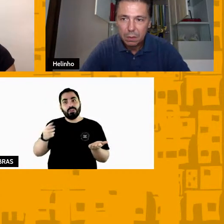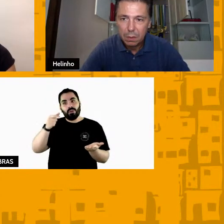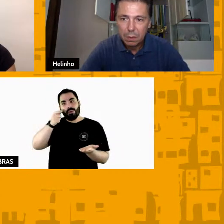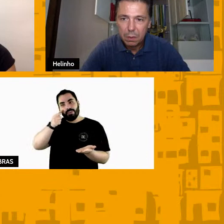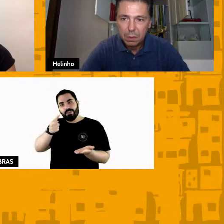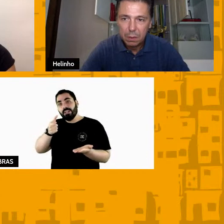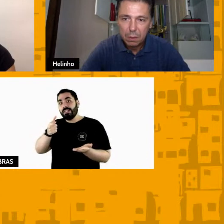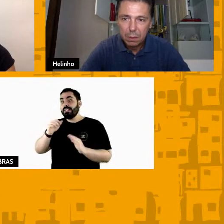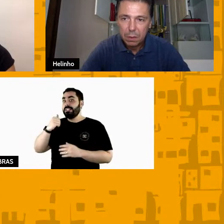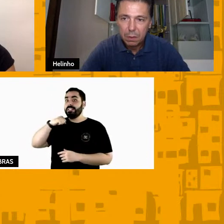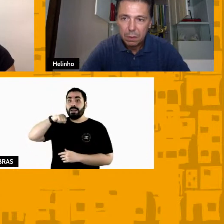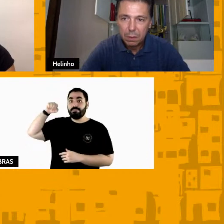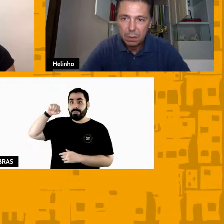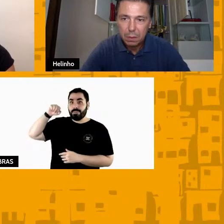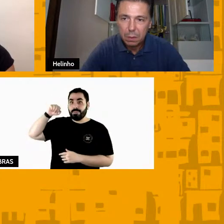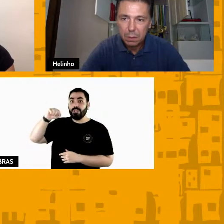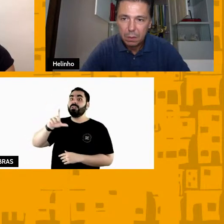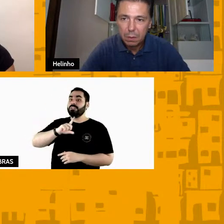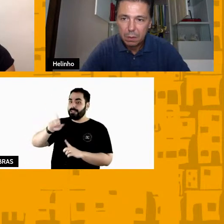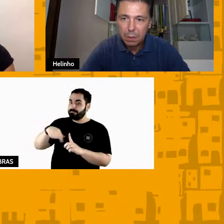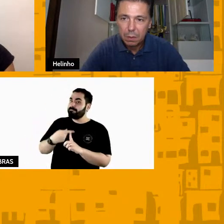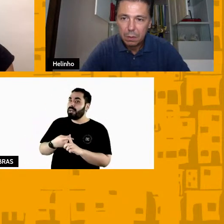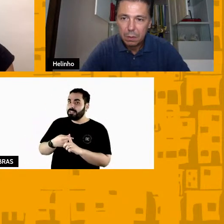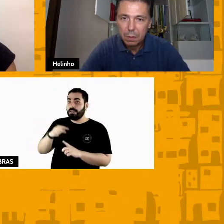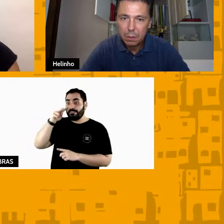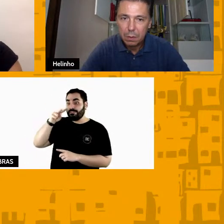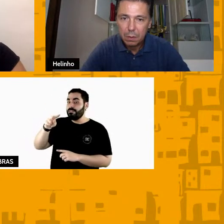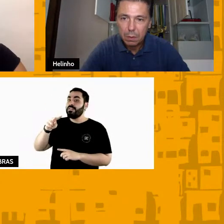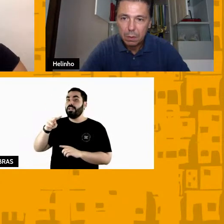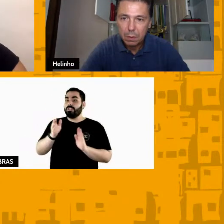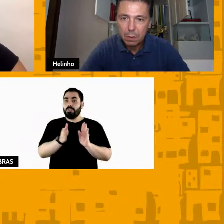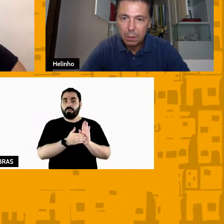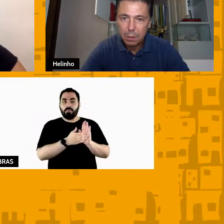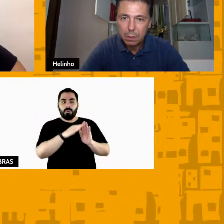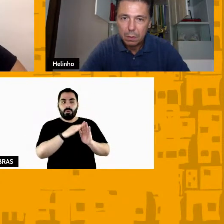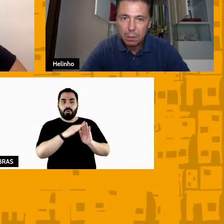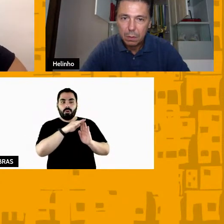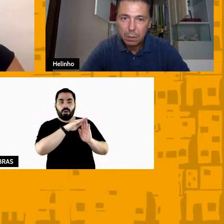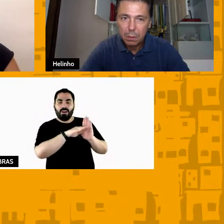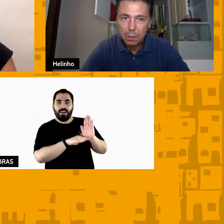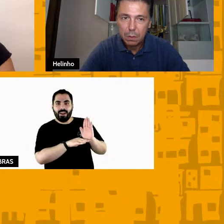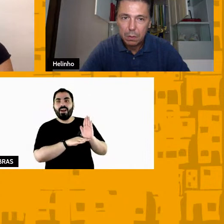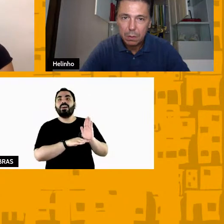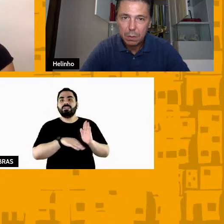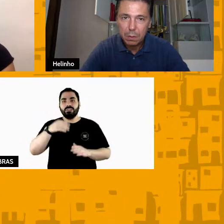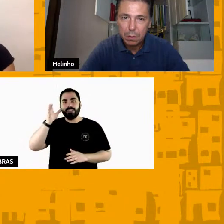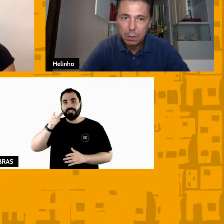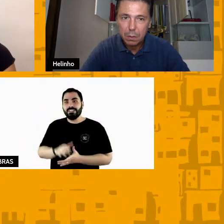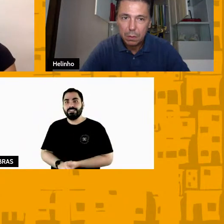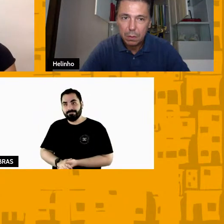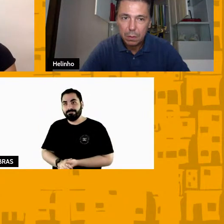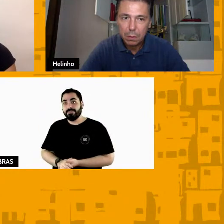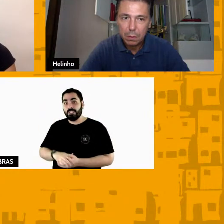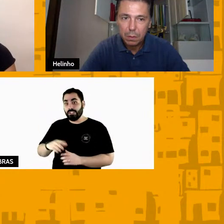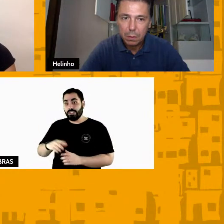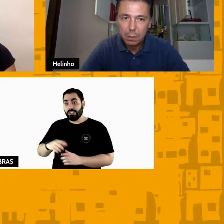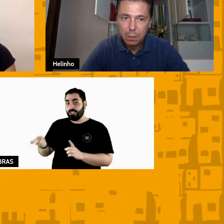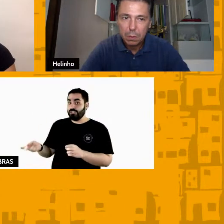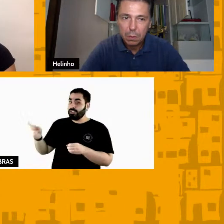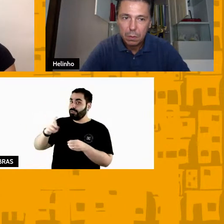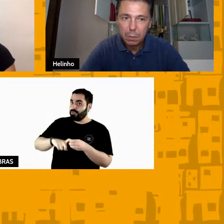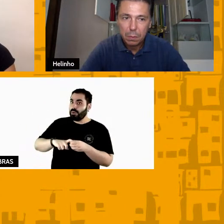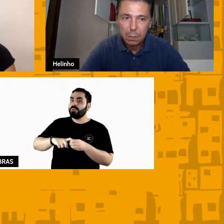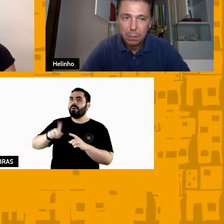fiquem atentos aí as redes sociais a programação do Sesc que a gente volta com mais temas